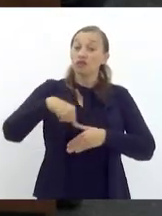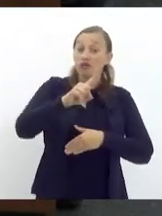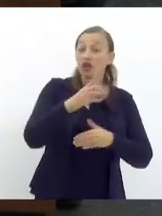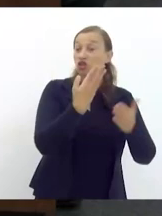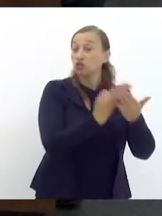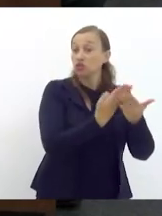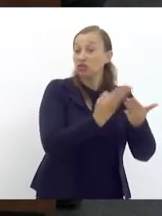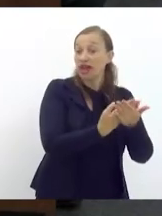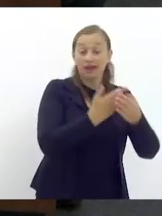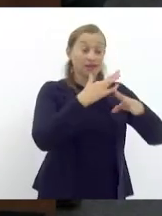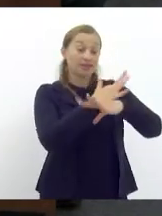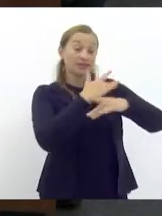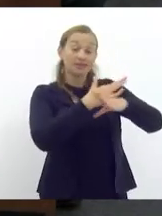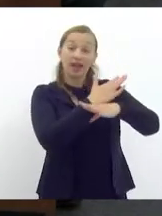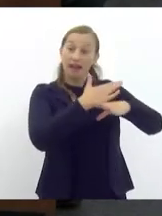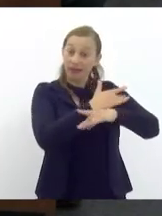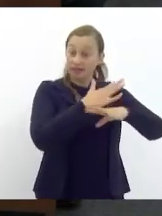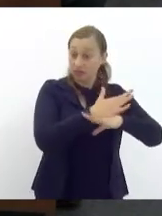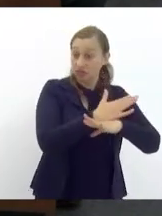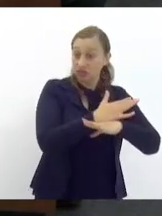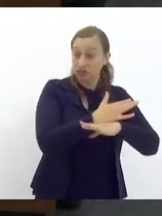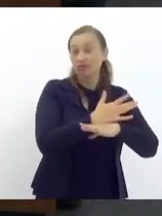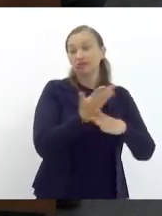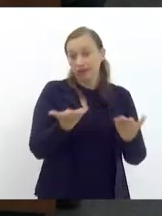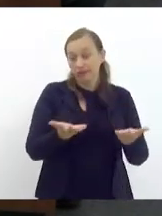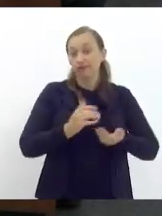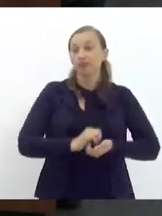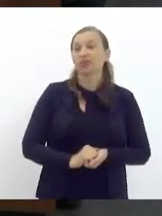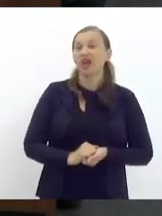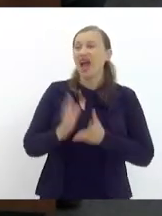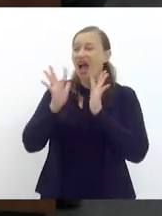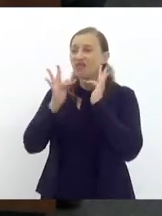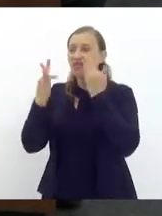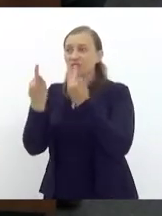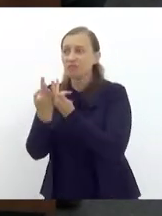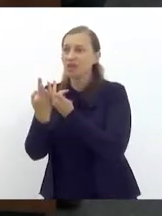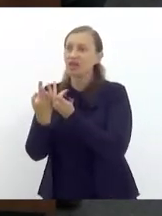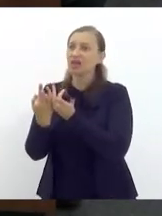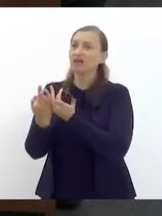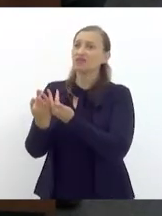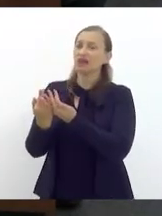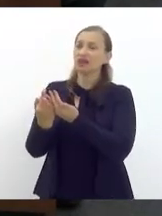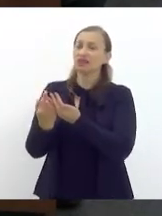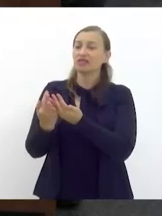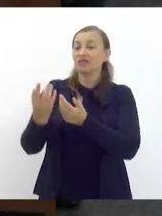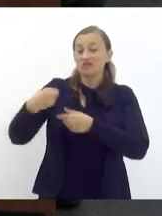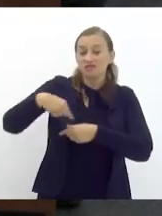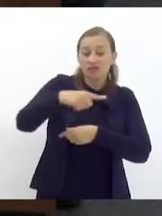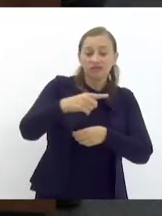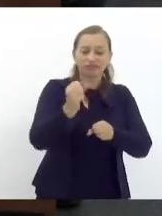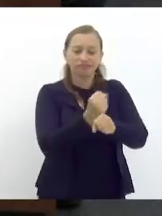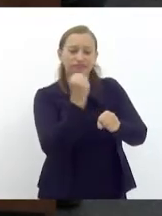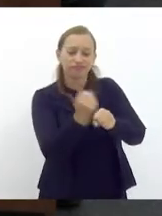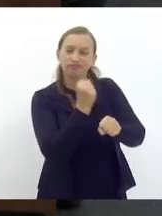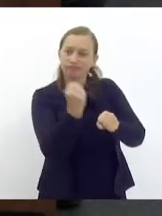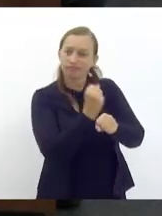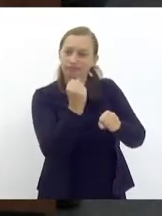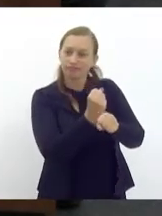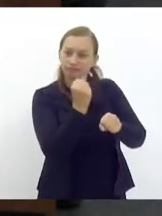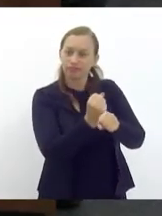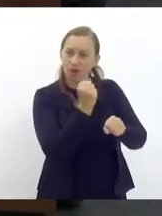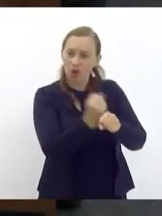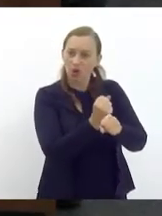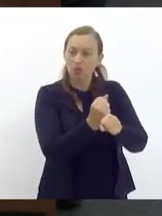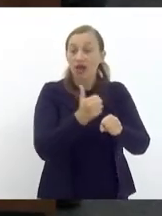às vezes os maridos vão trabalhar numa obra num estaleiro fica lá a mulher segurando